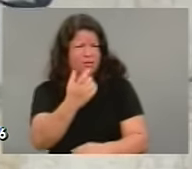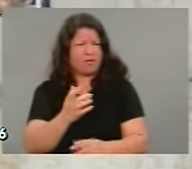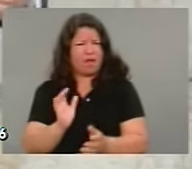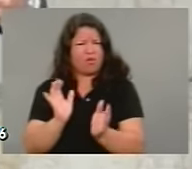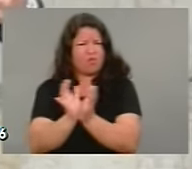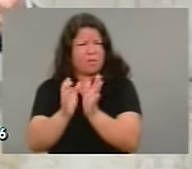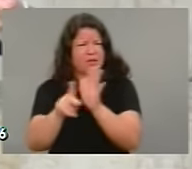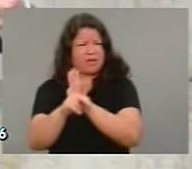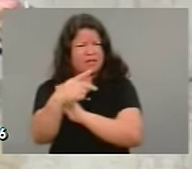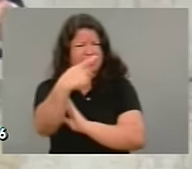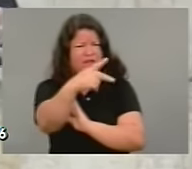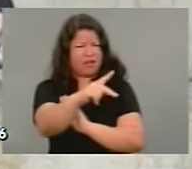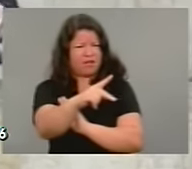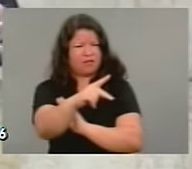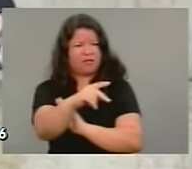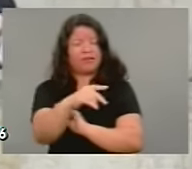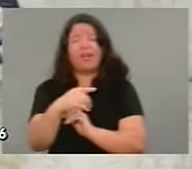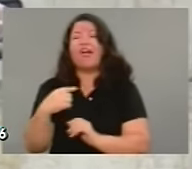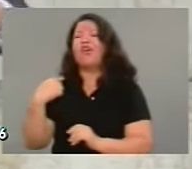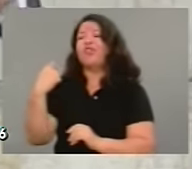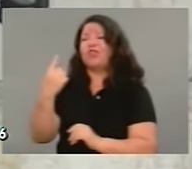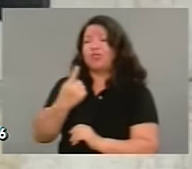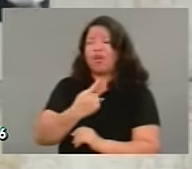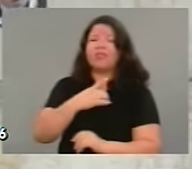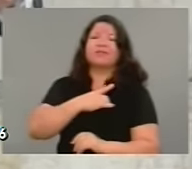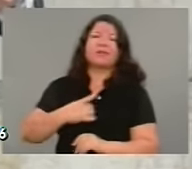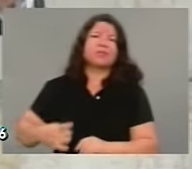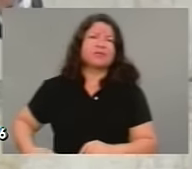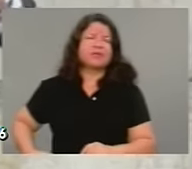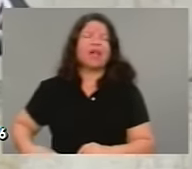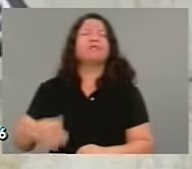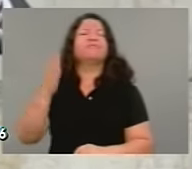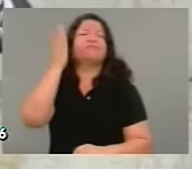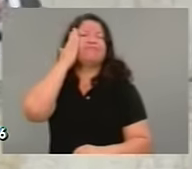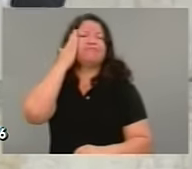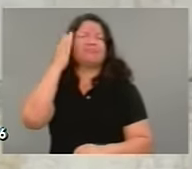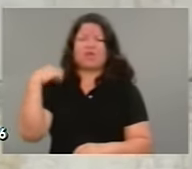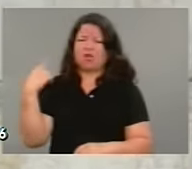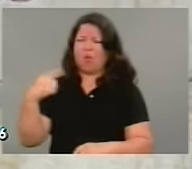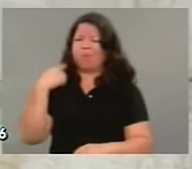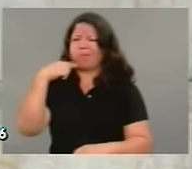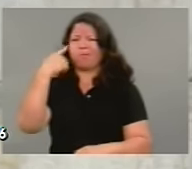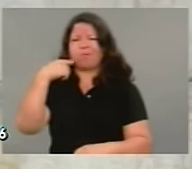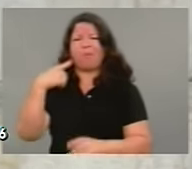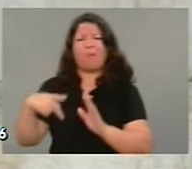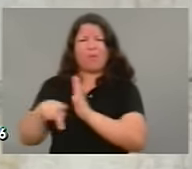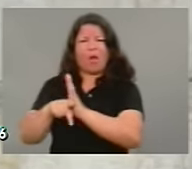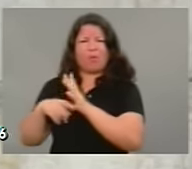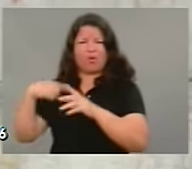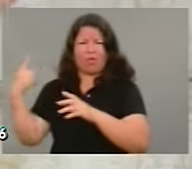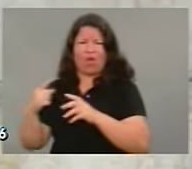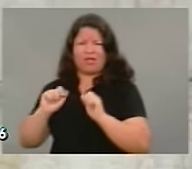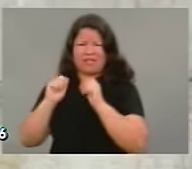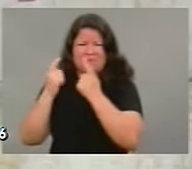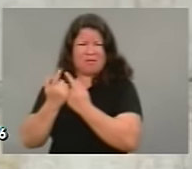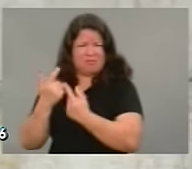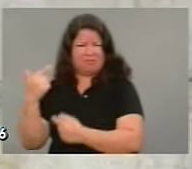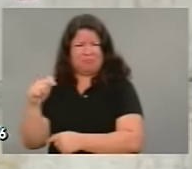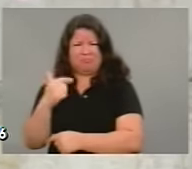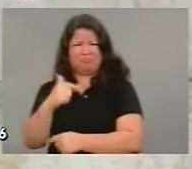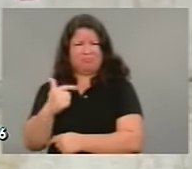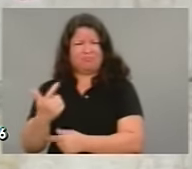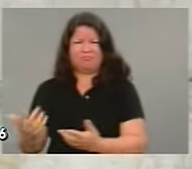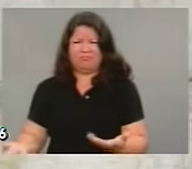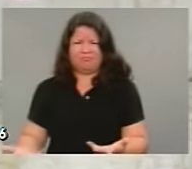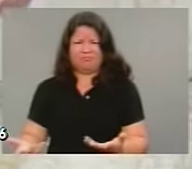a gente conhece a nossa atividade parlamentar, logo estranhei. E daí, logo em seguida, também, já vi o vídeo de Vossa